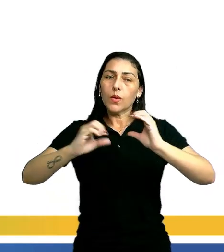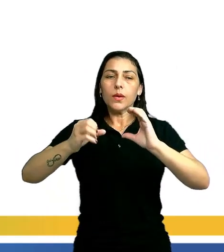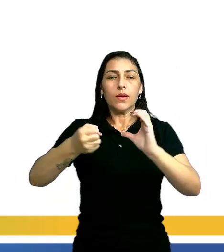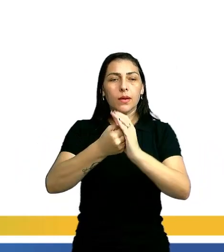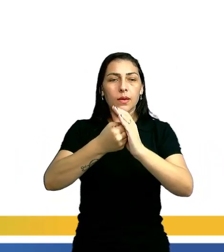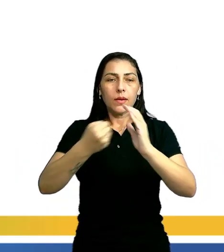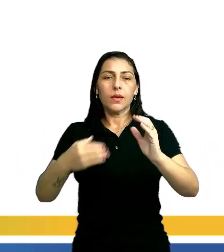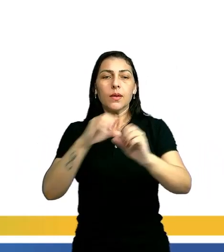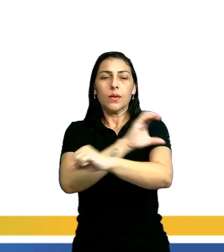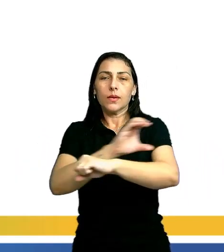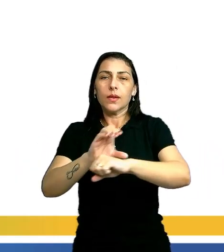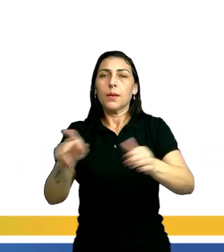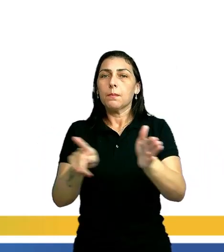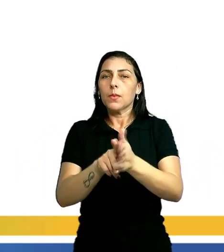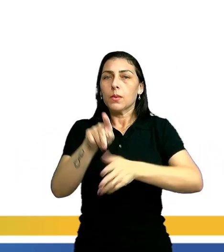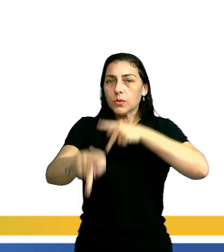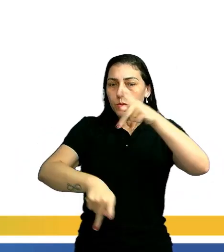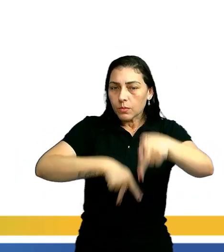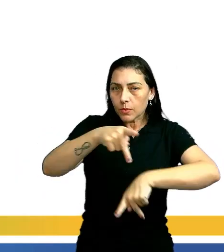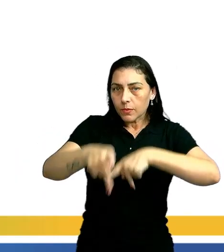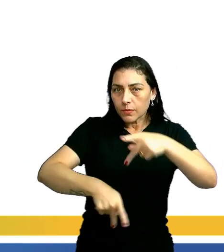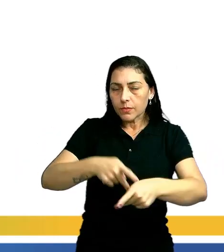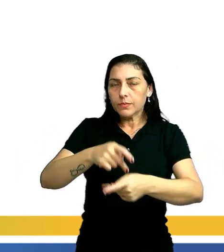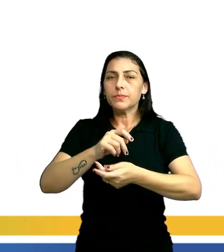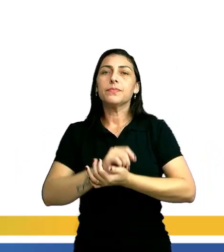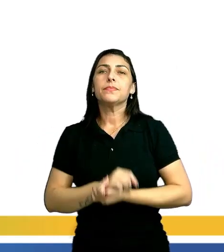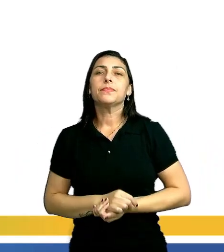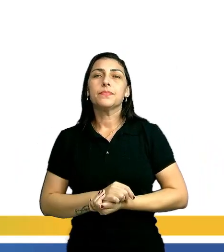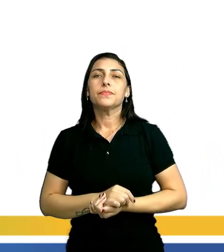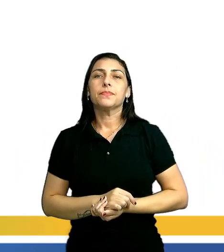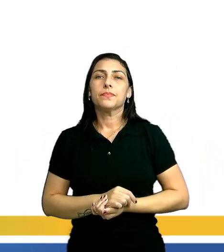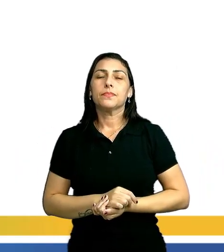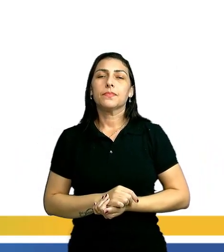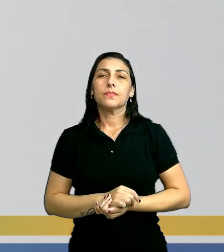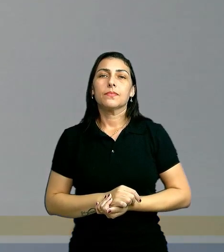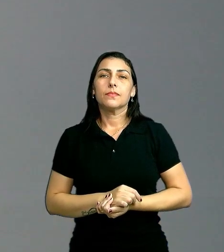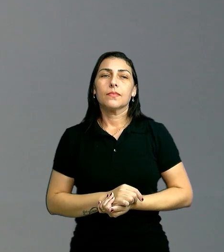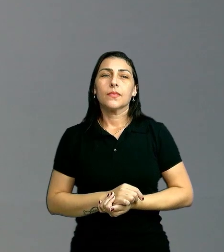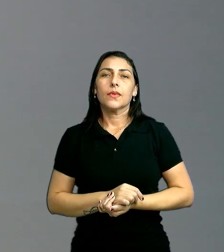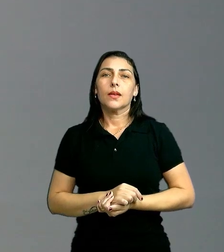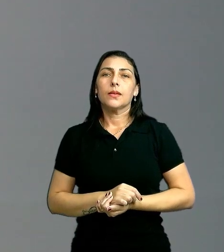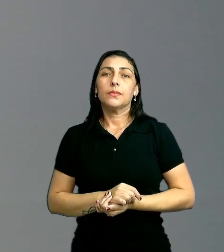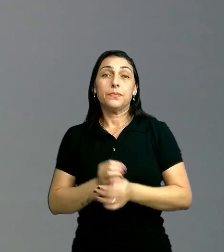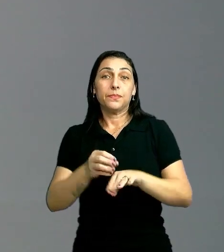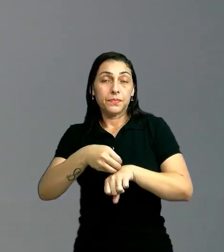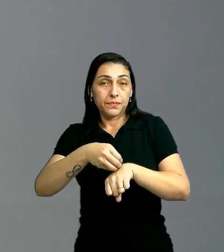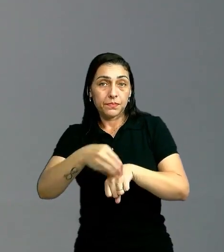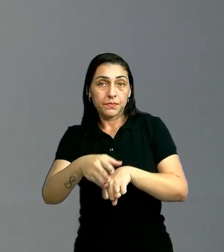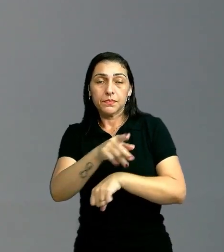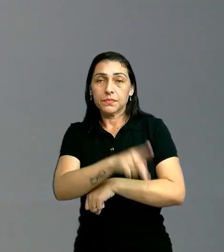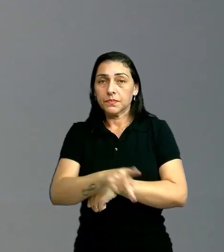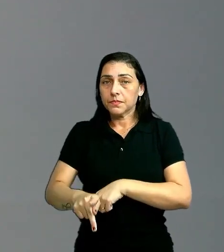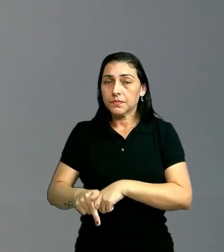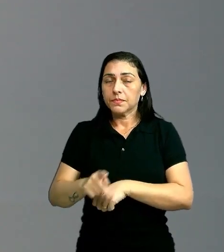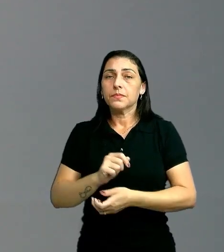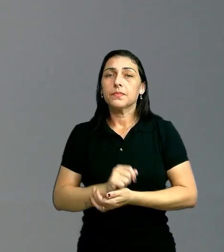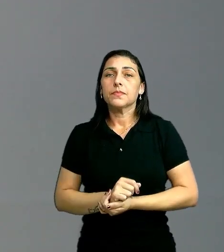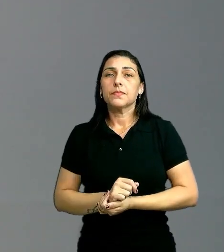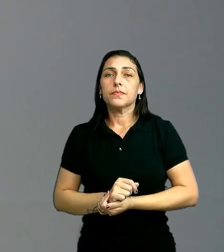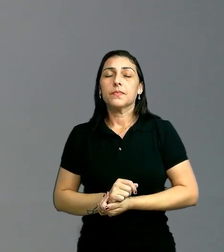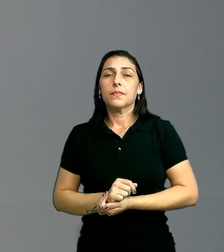expressões, comunicações e características culturais de um povo. Uma dica do professor é